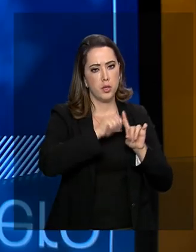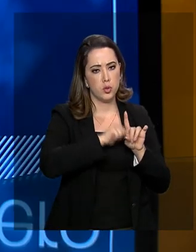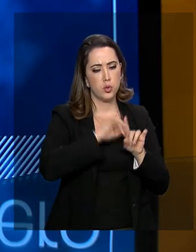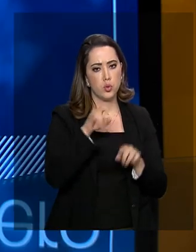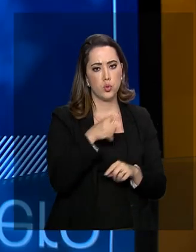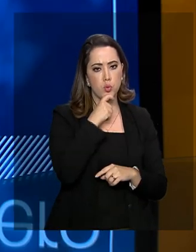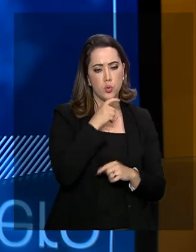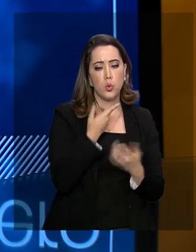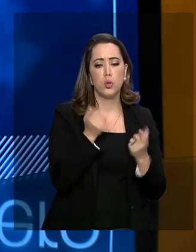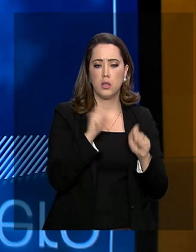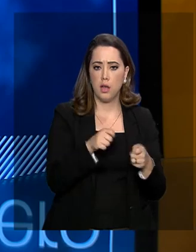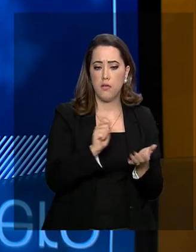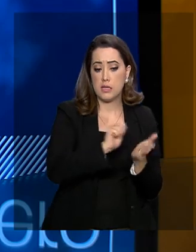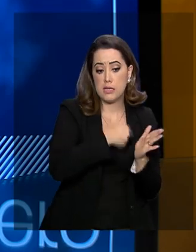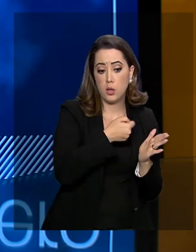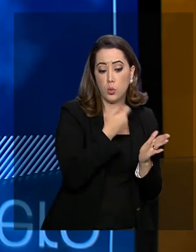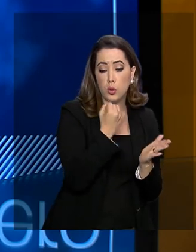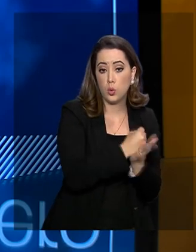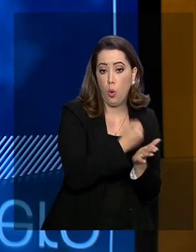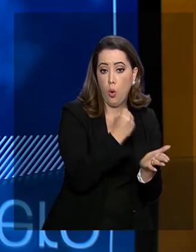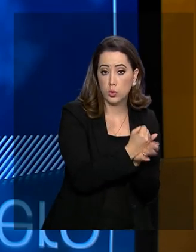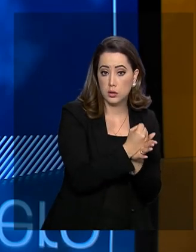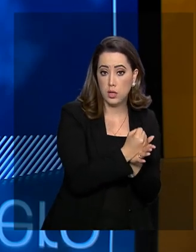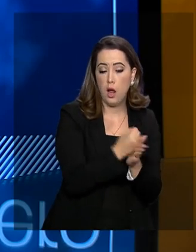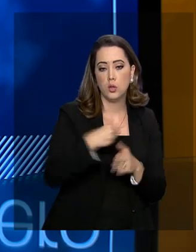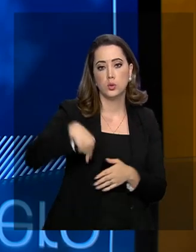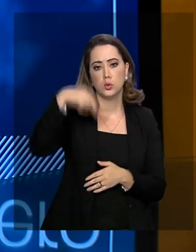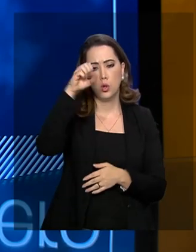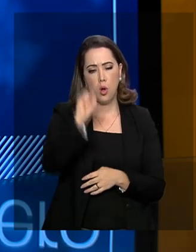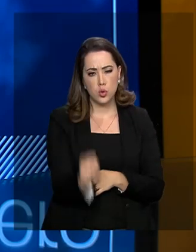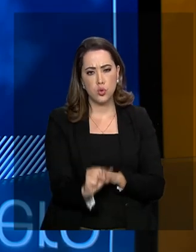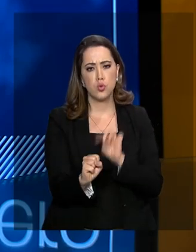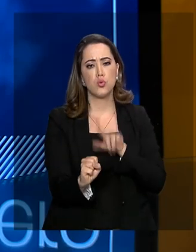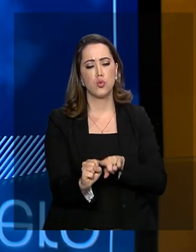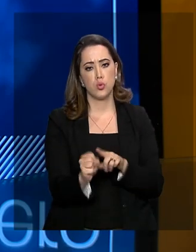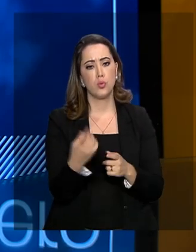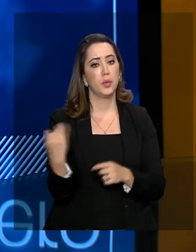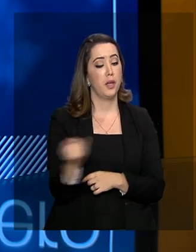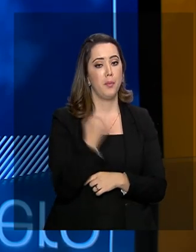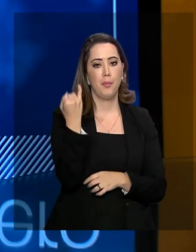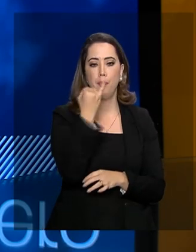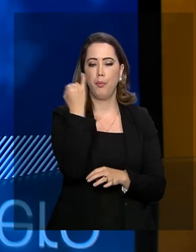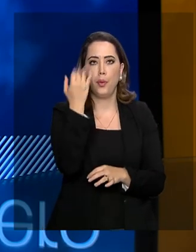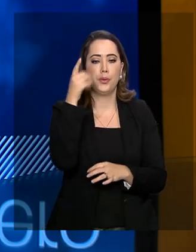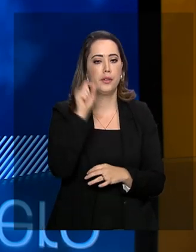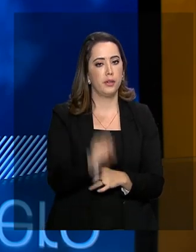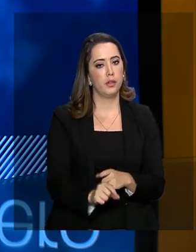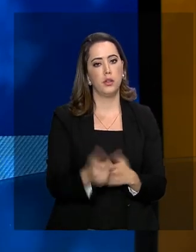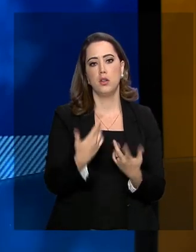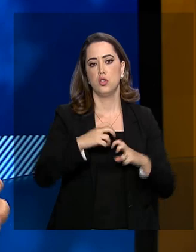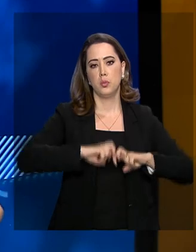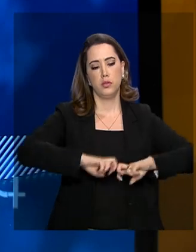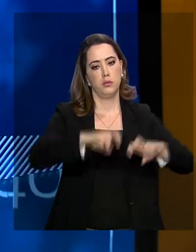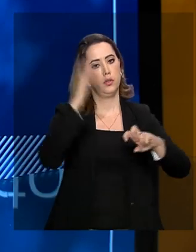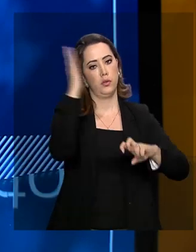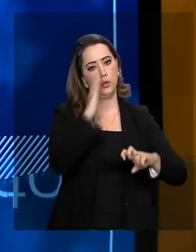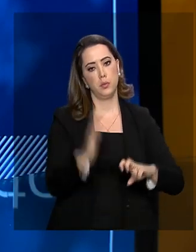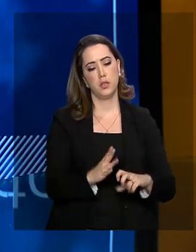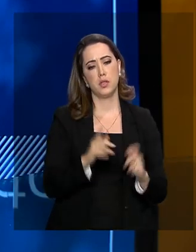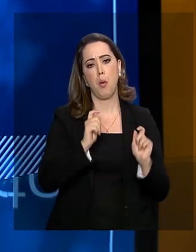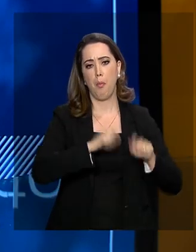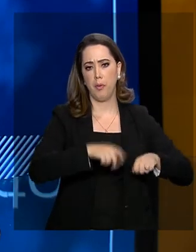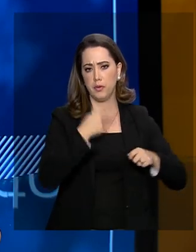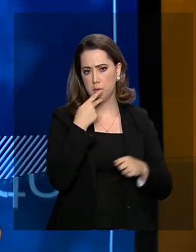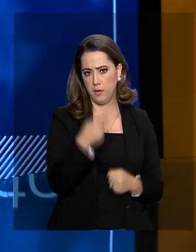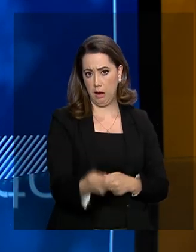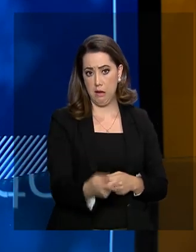concessão da ferrovia e ela é considerada a espinha dorsal do sistema ferroviário brasileiro. Então, a gente pode dizer que